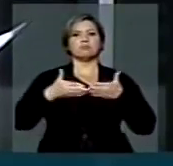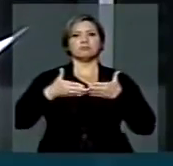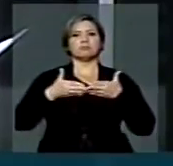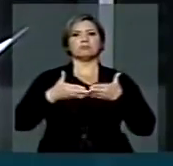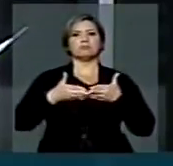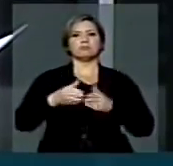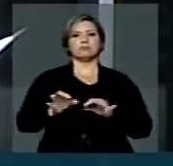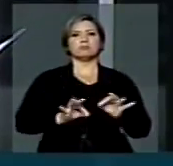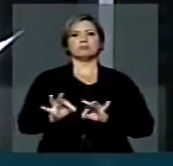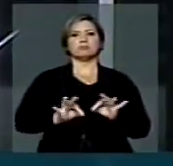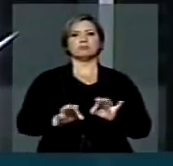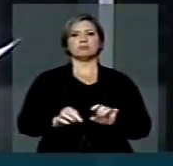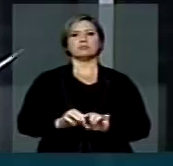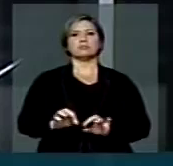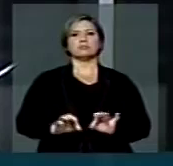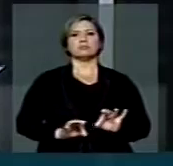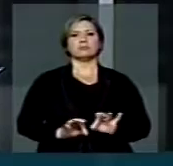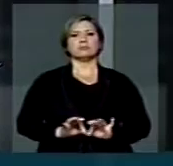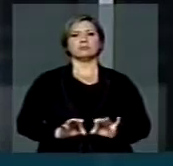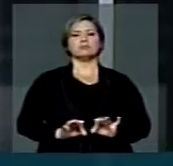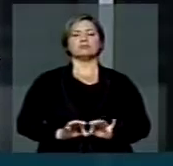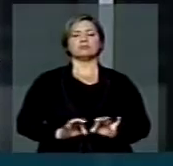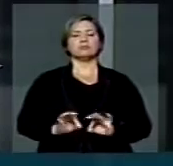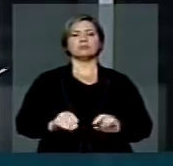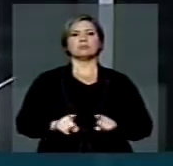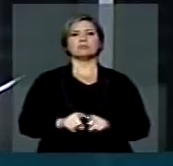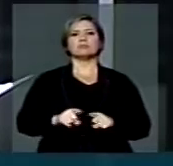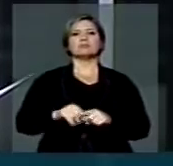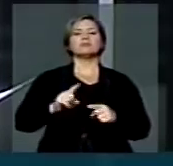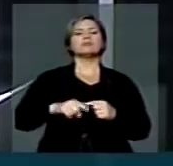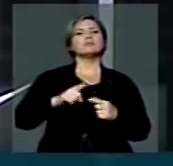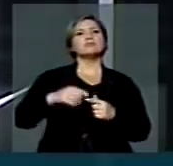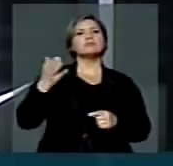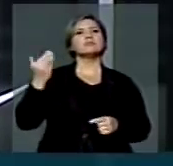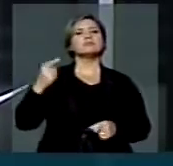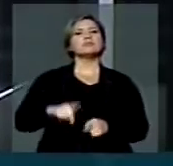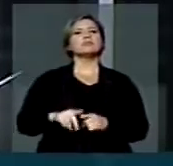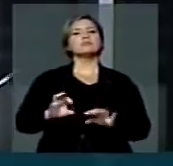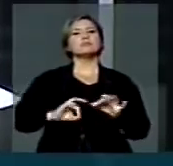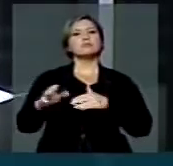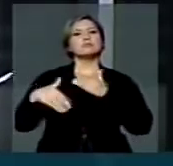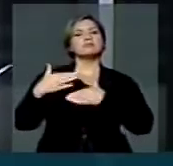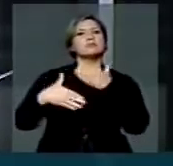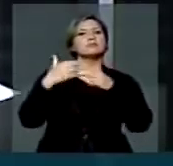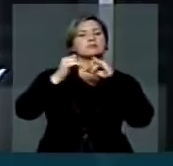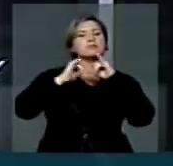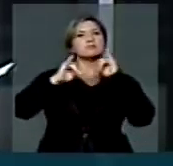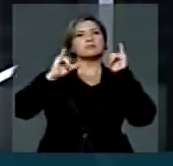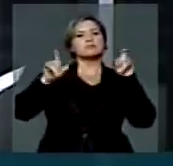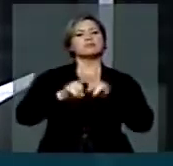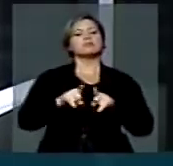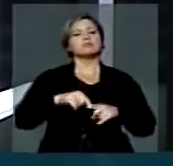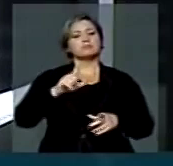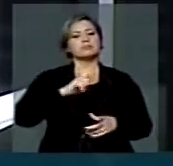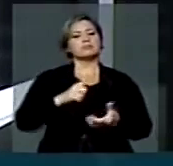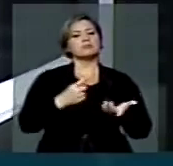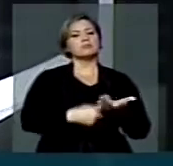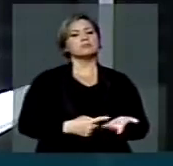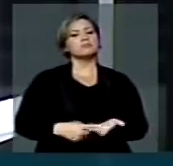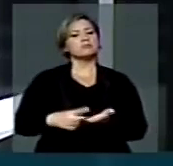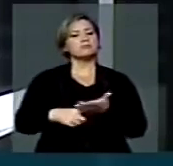para que o INCRA tomasse uma atitude, já que naquele momento que eu fiz o pronunciamento, havia